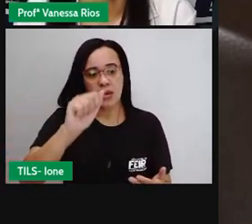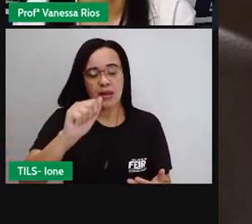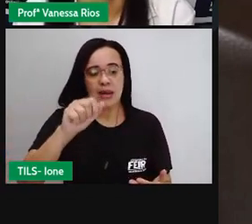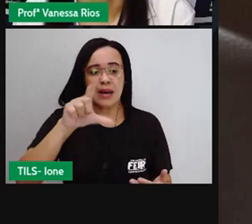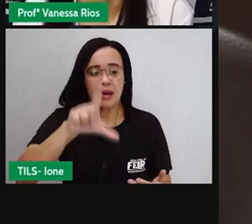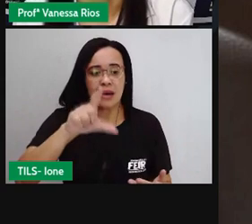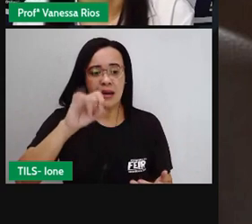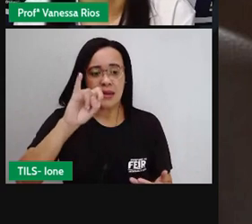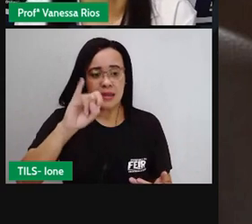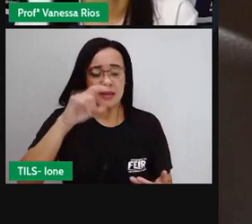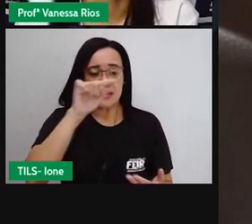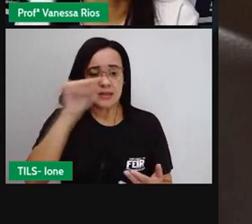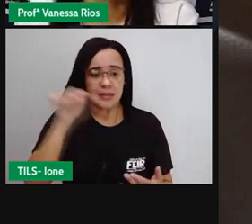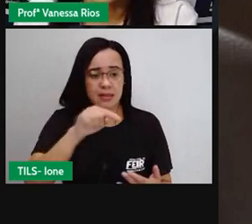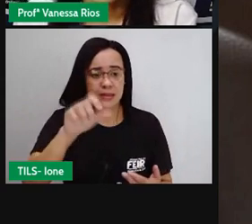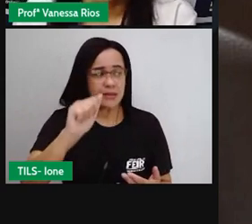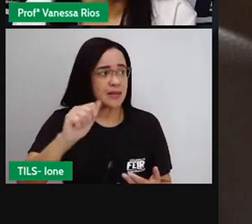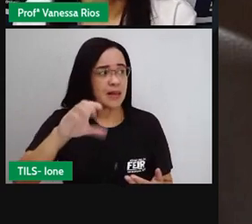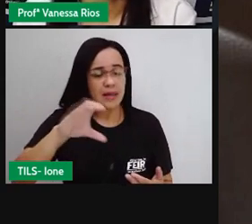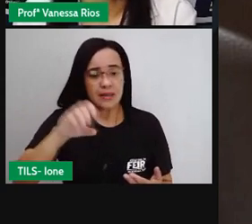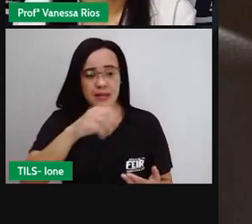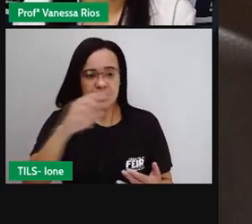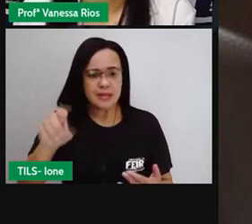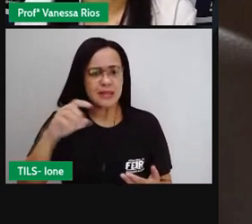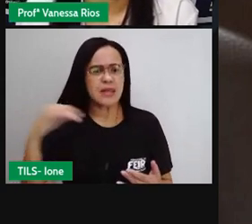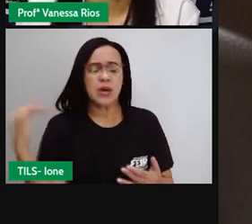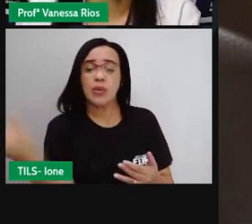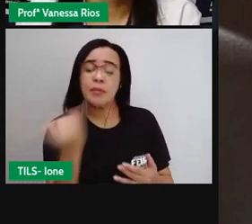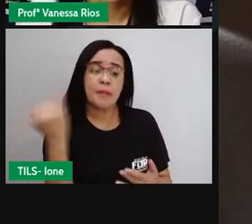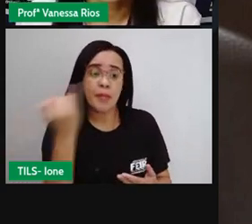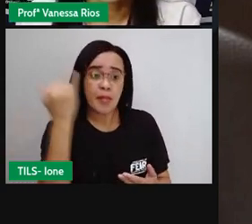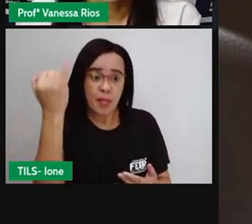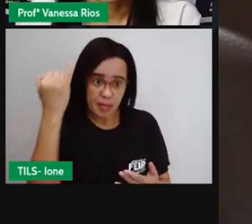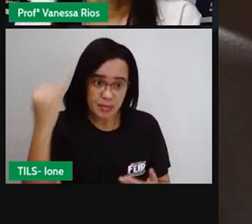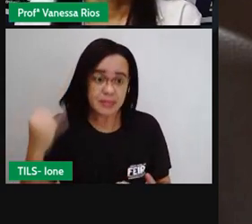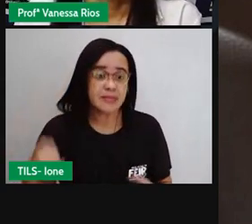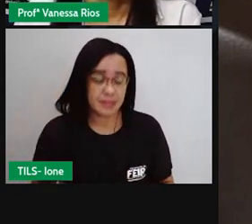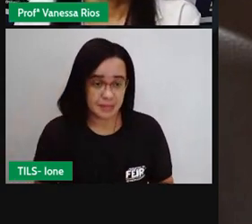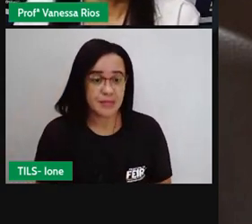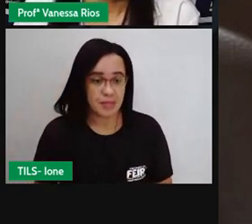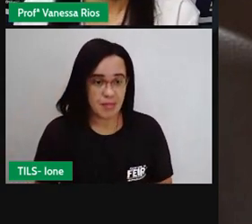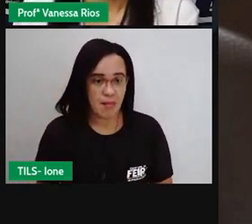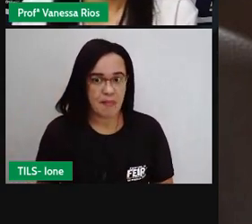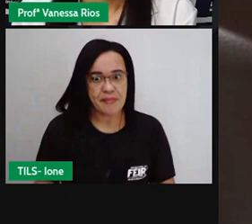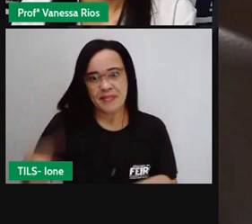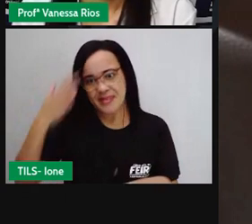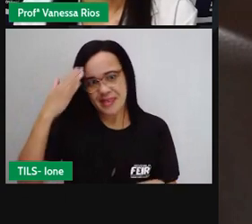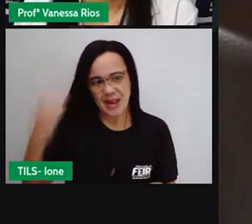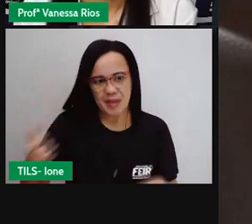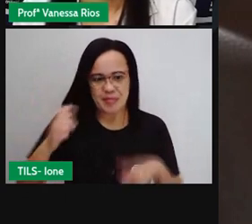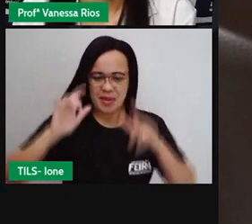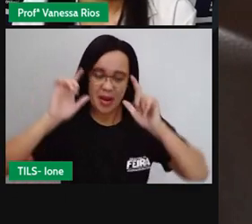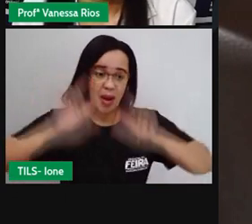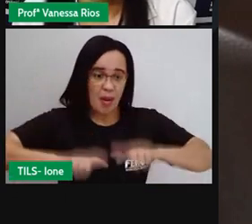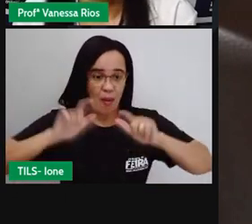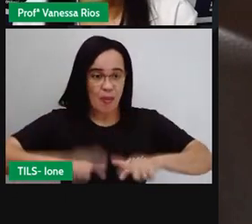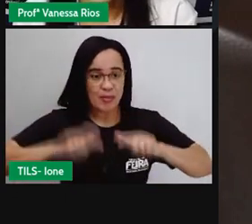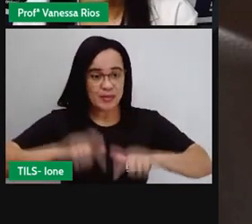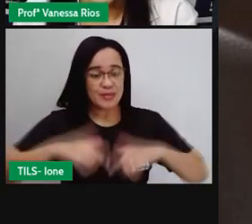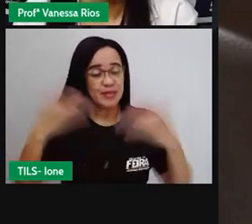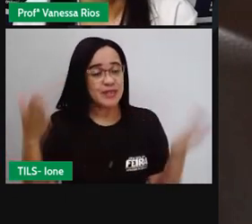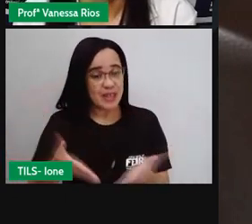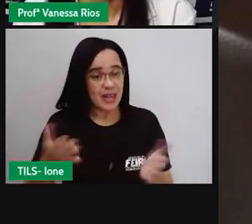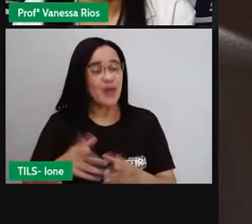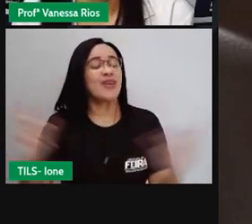consegue saber quantos metros está determinado ponto. O que você não conseguia ter, né? Há